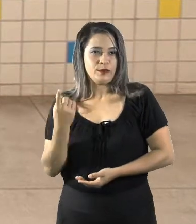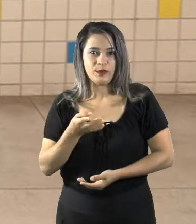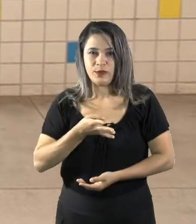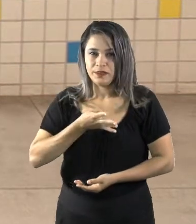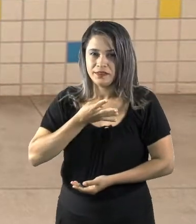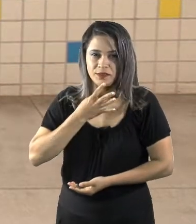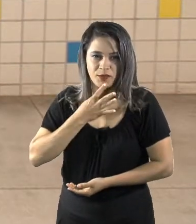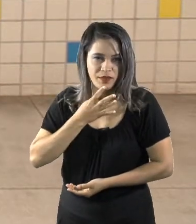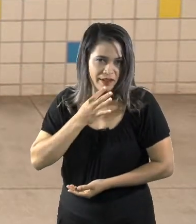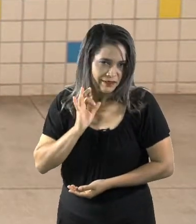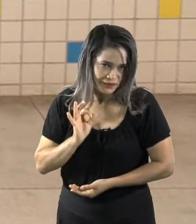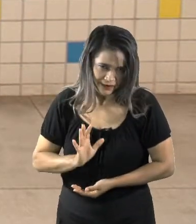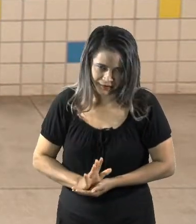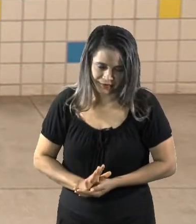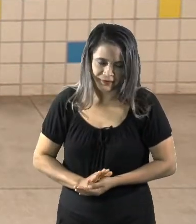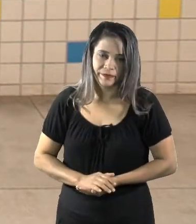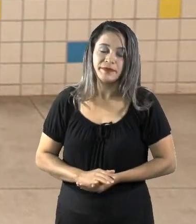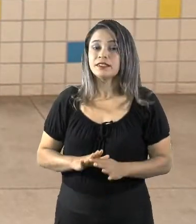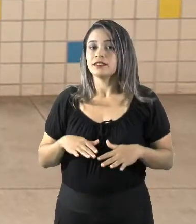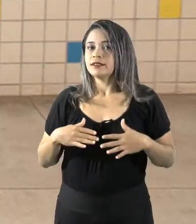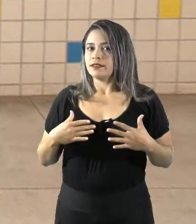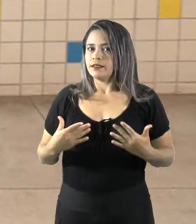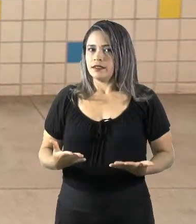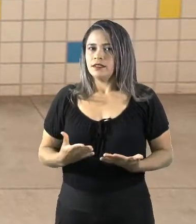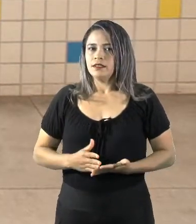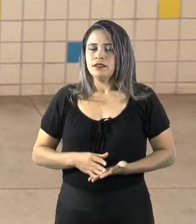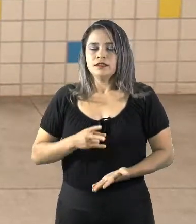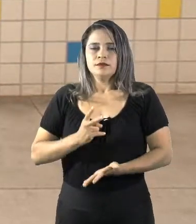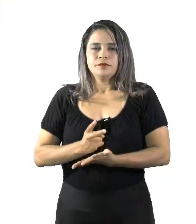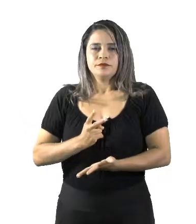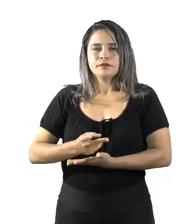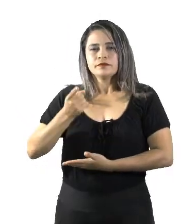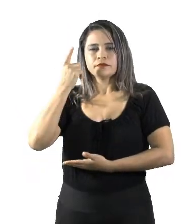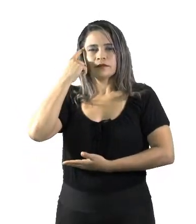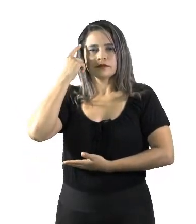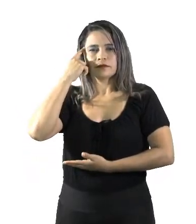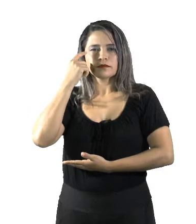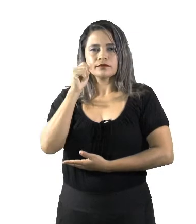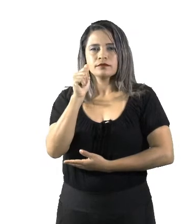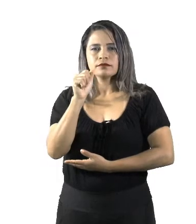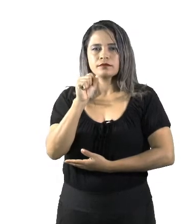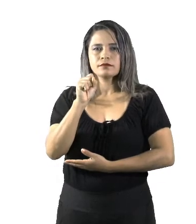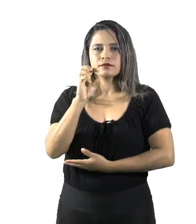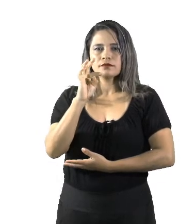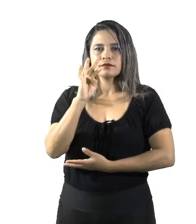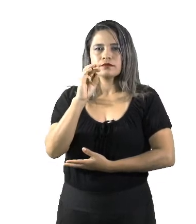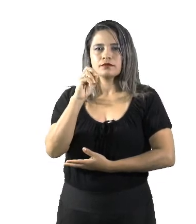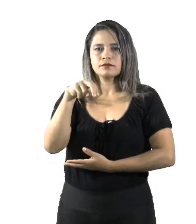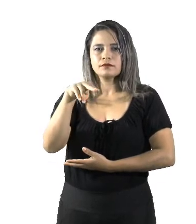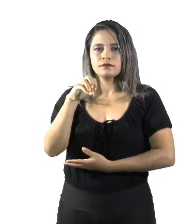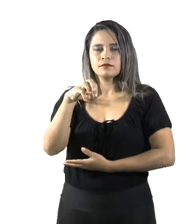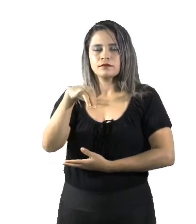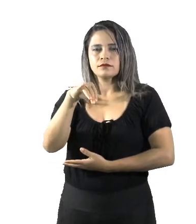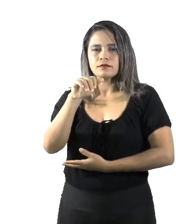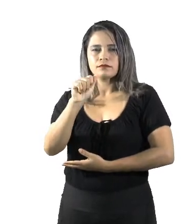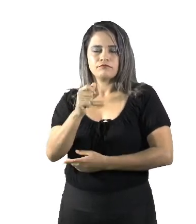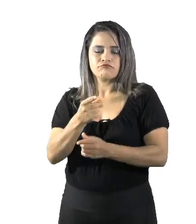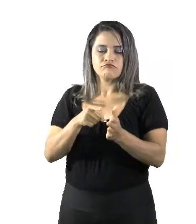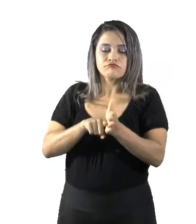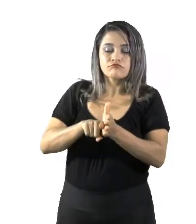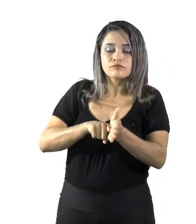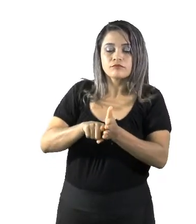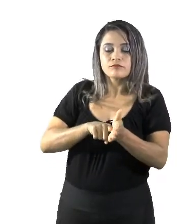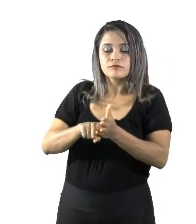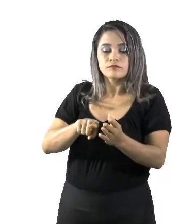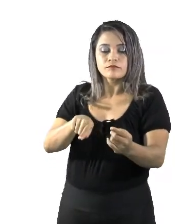existem, né? Então, toda vez que a gente pensa em astronomia, existe uma busca pela explicação dessa origem,